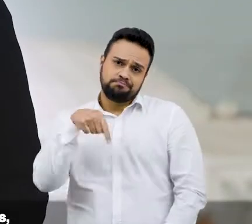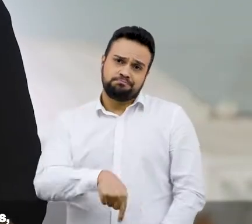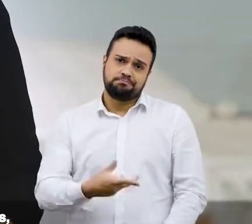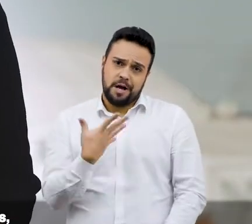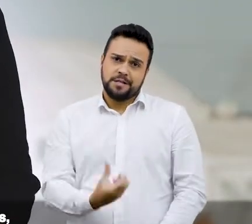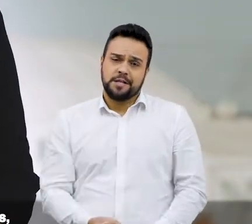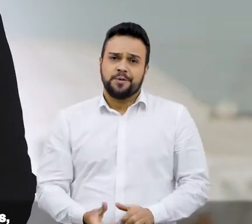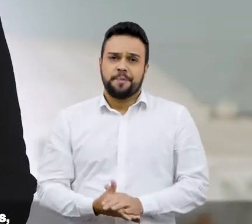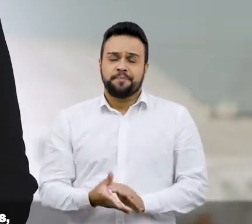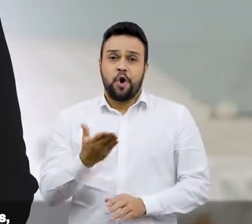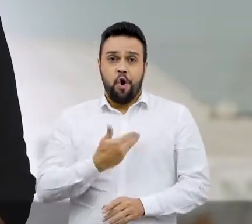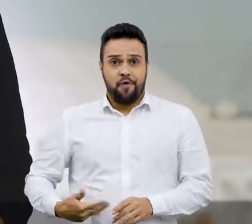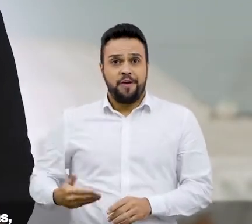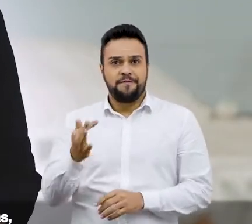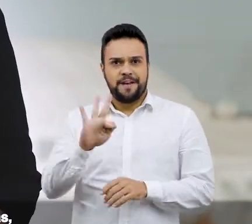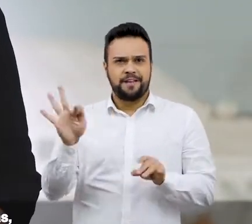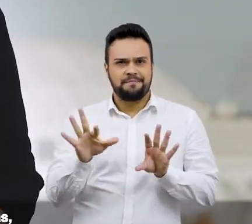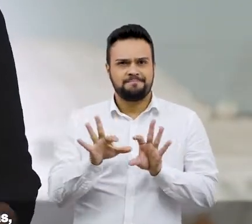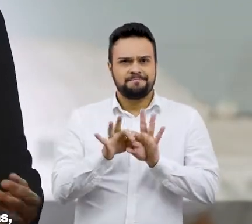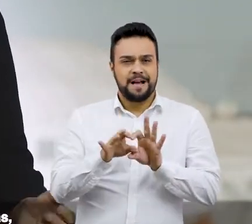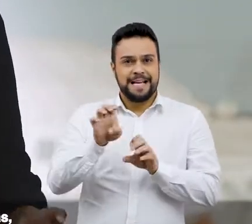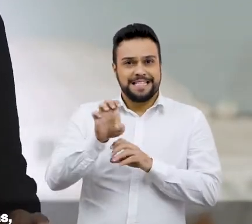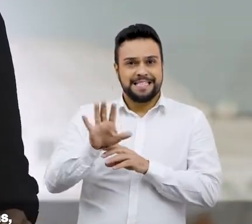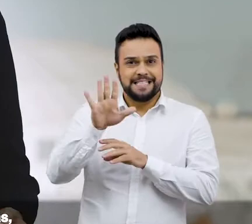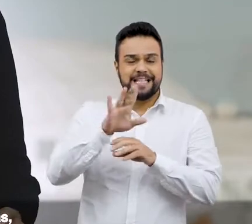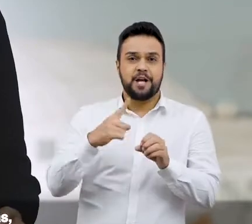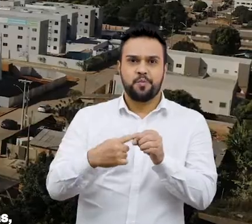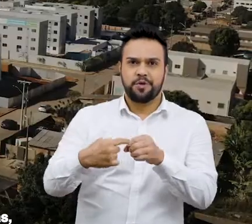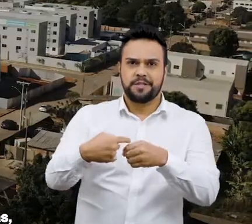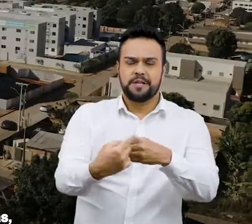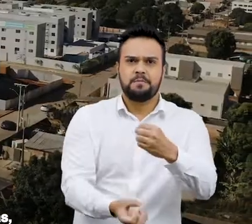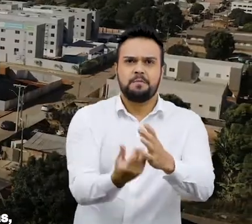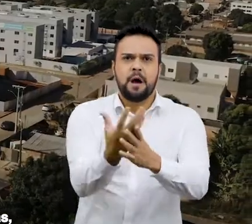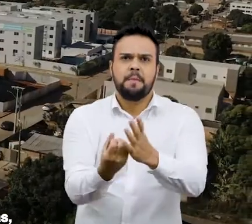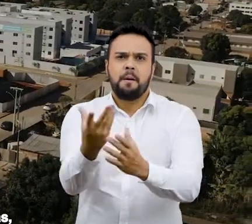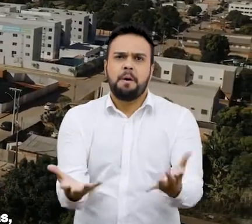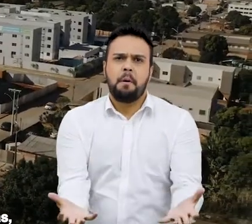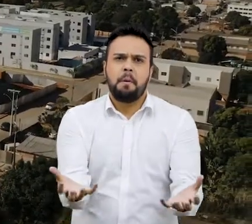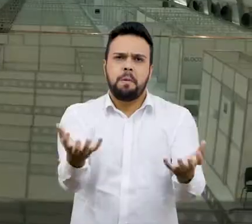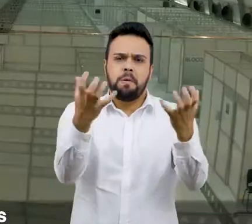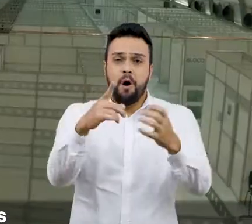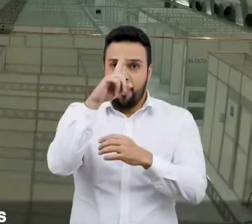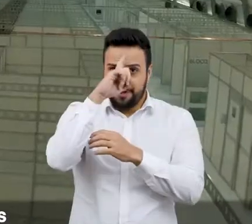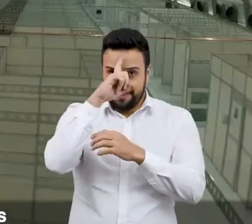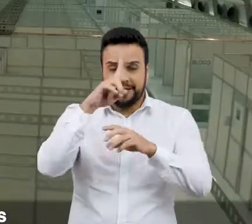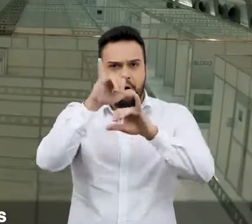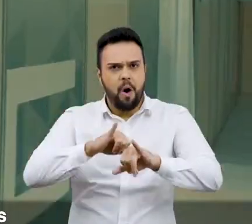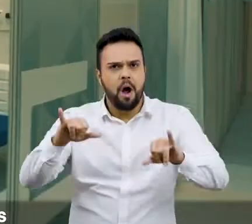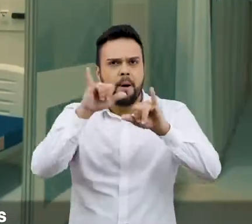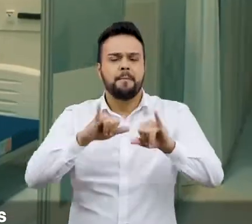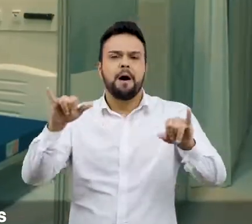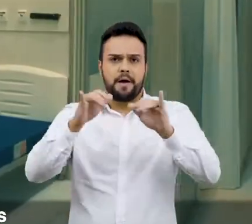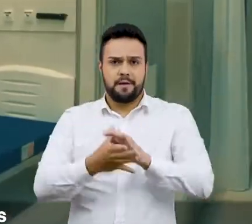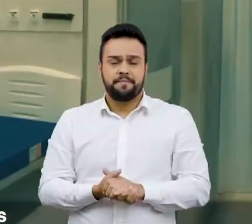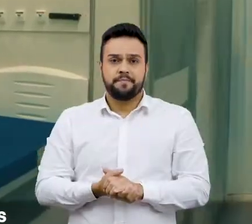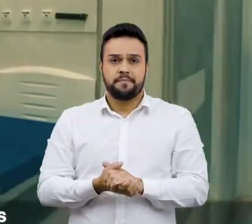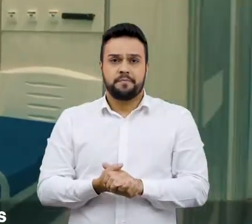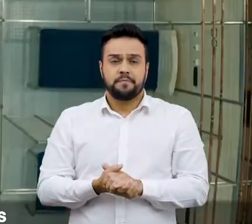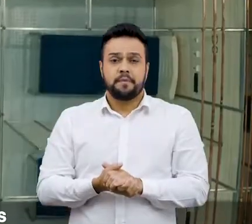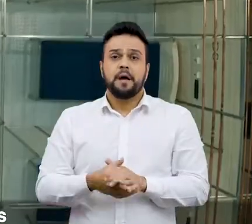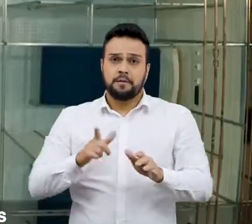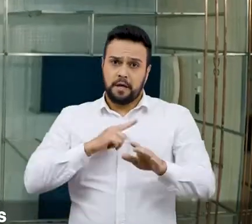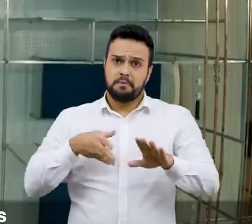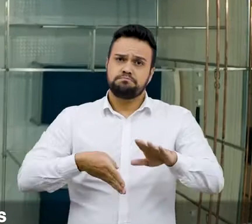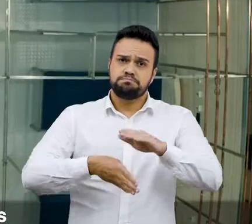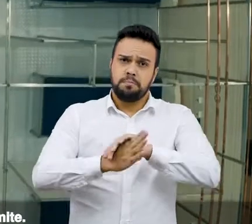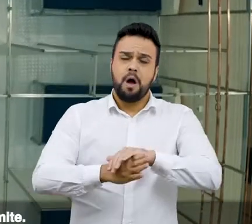em parceria com os estados e municípios, vem construindo hospitais de campanha, como este em Goiás, e enviando médicos e enfermeiros da